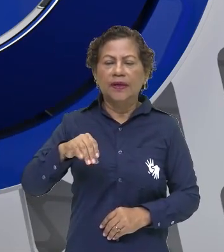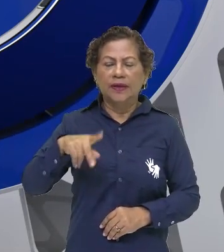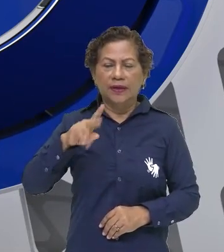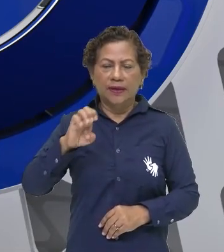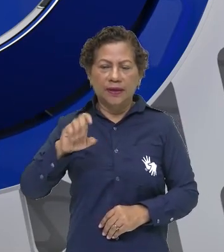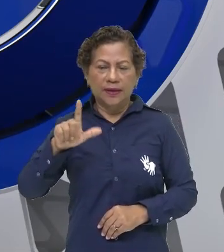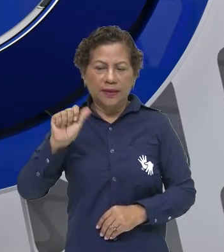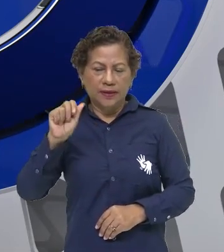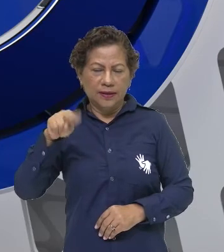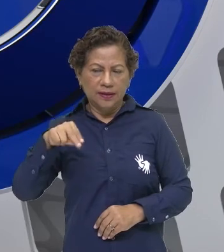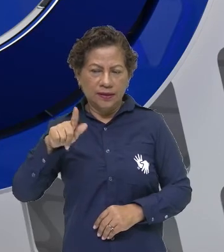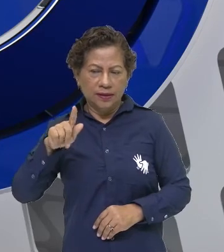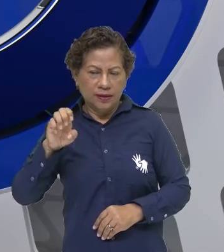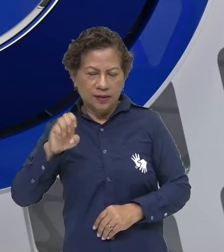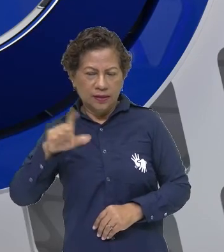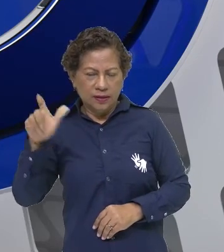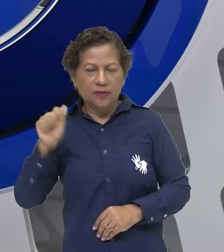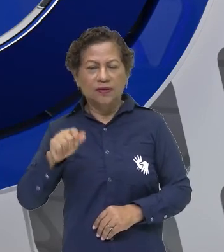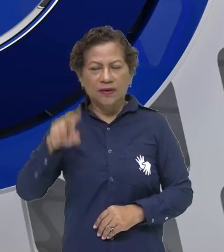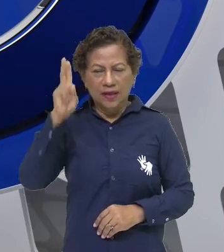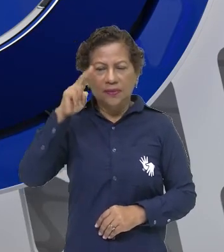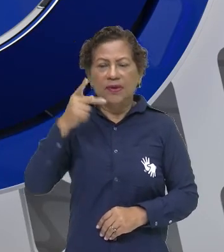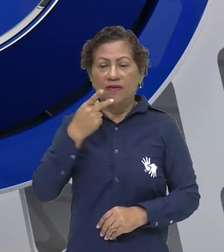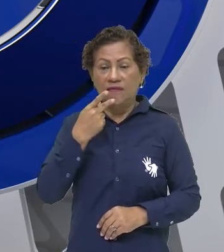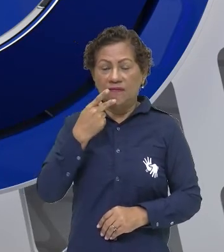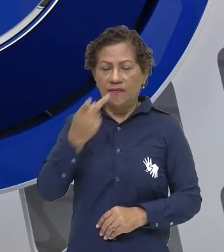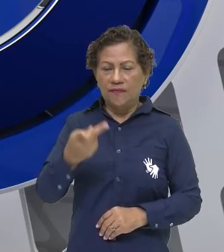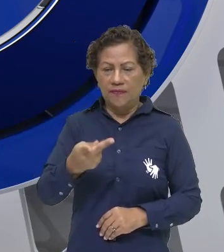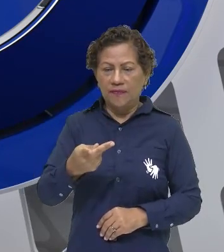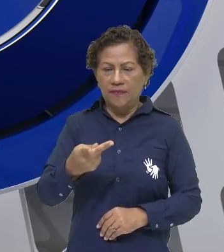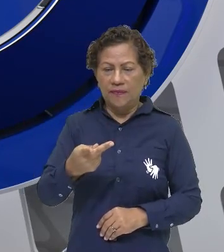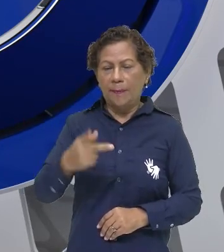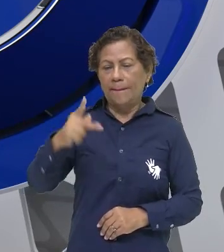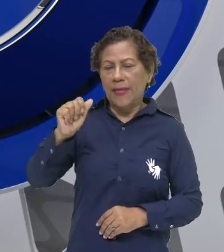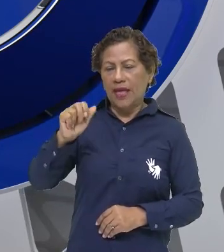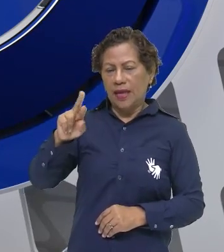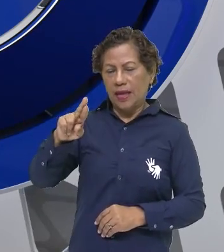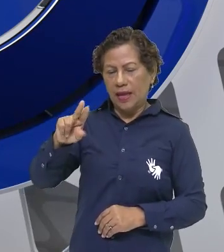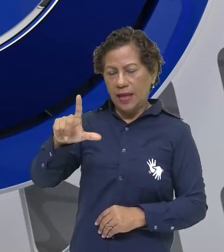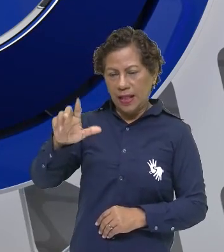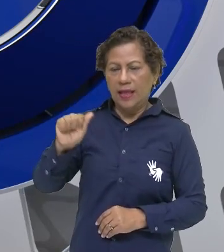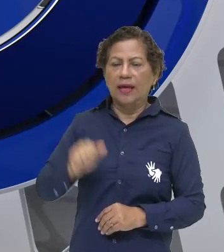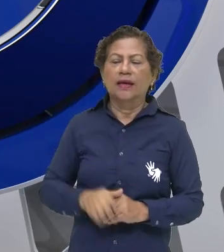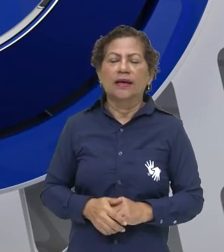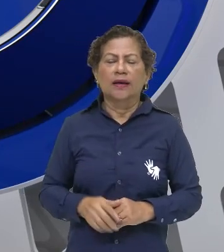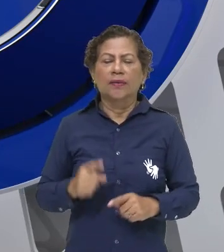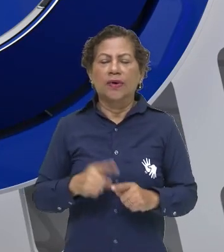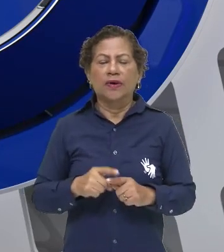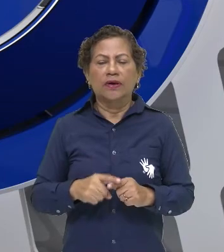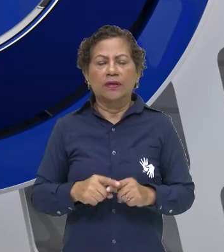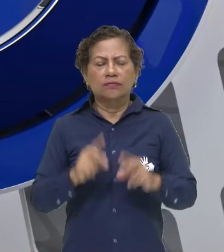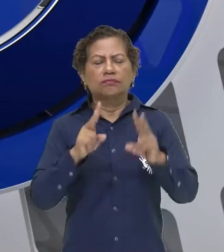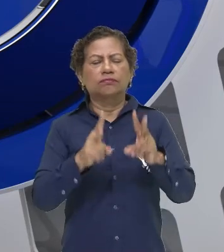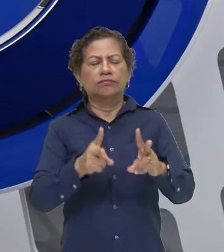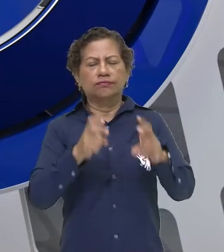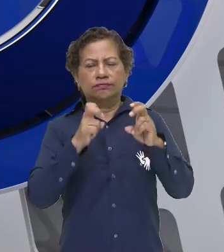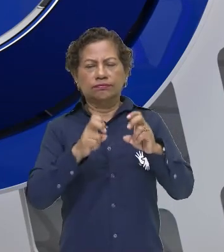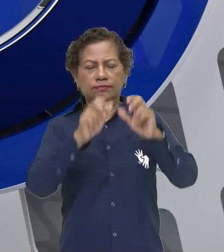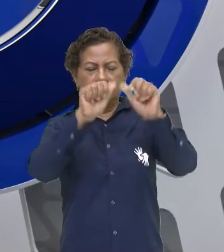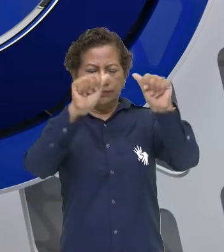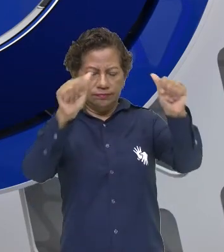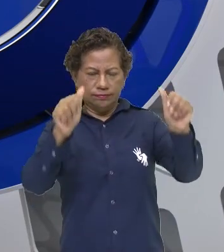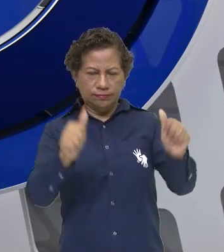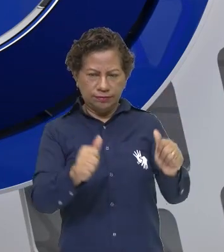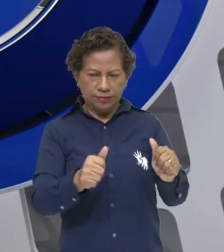para Davi, porque era tão perfeito a anatomia como se fosse um ser humano. humano. Então, a ciência